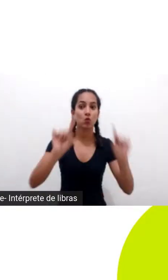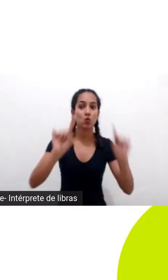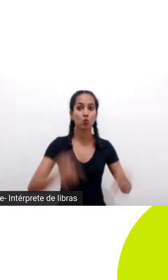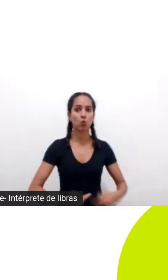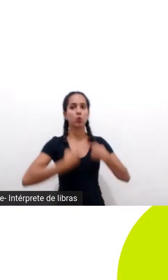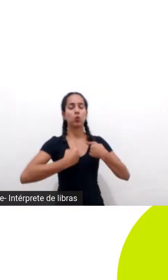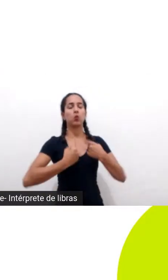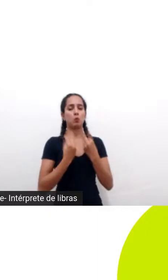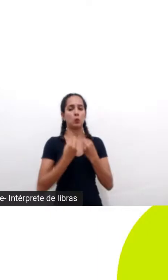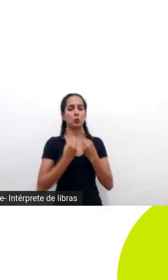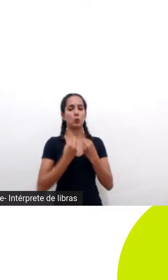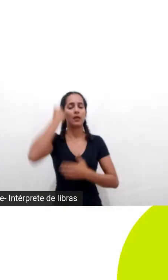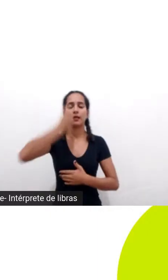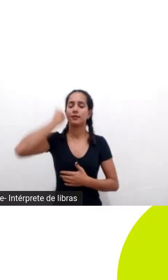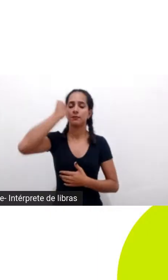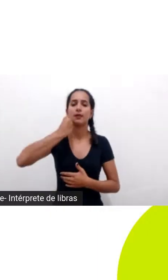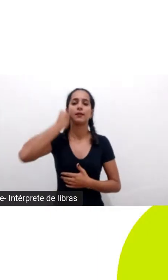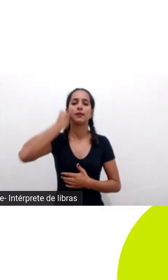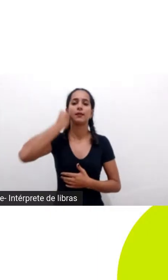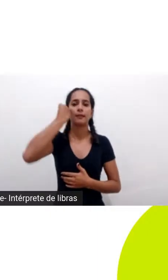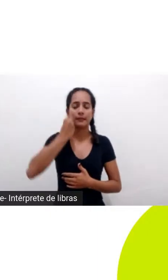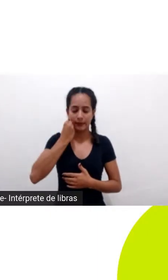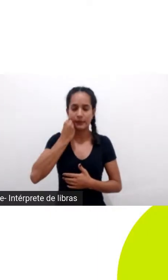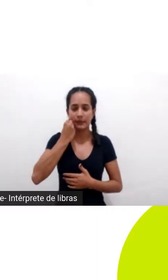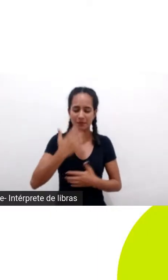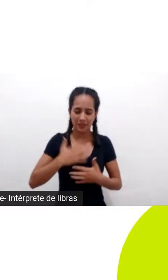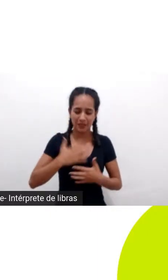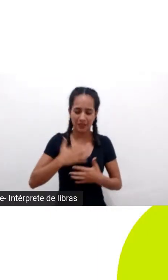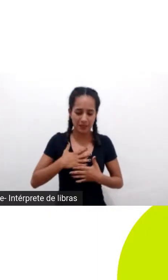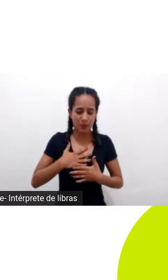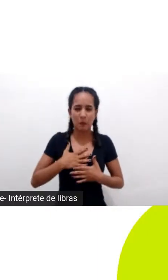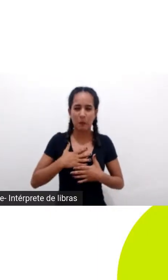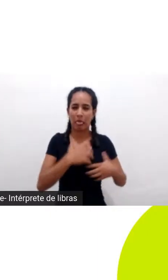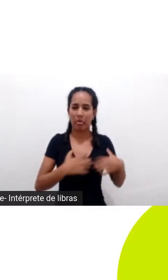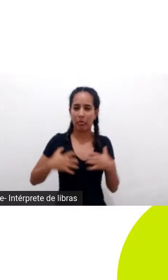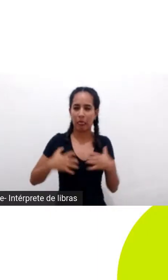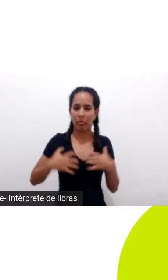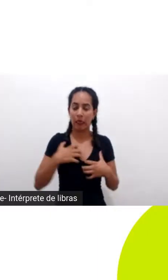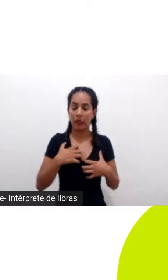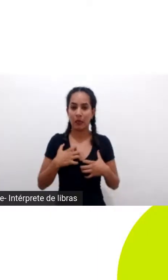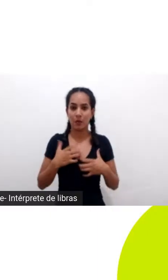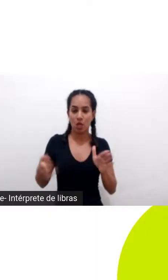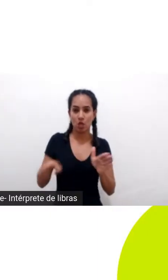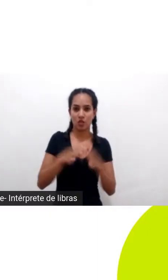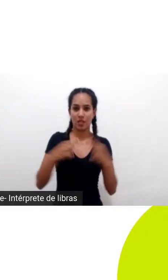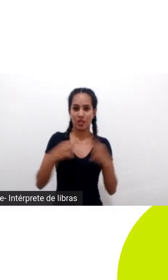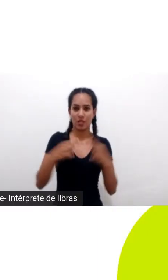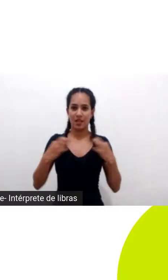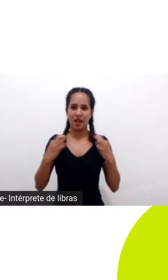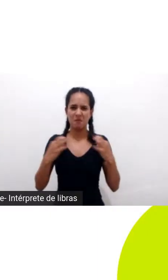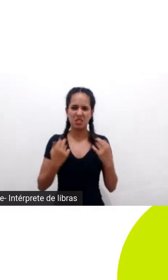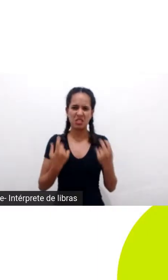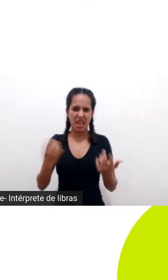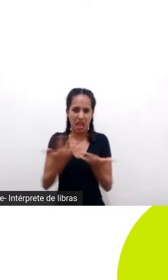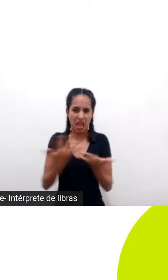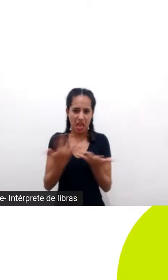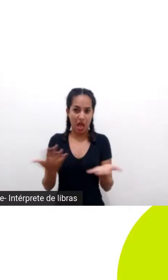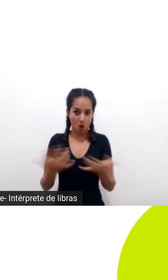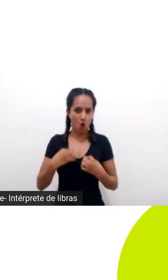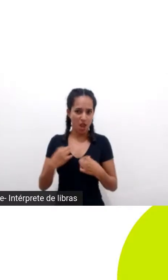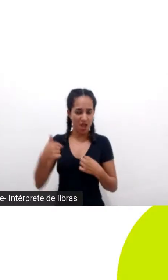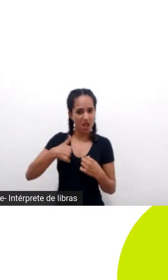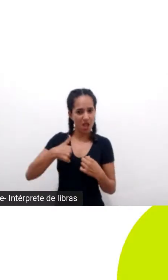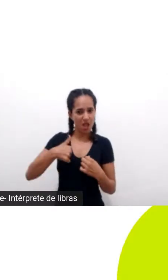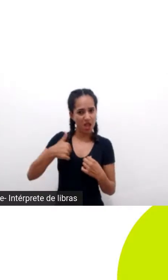experiência que eu tive foi bastante frustrante porque eu cheguei todo com uma camisa acho que era essa camisa não sei uma camisa parecida com essa com um